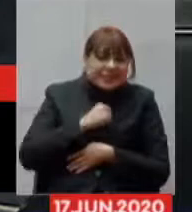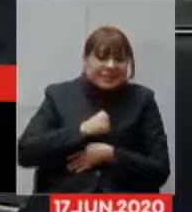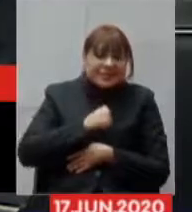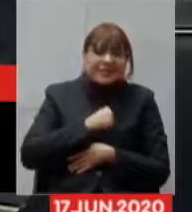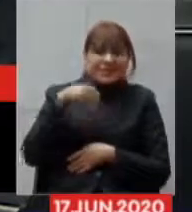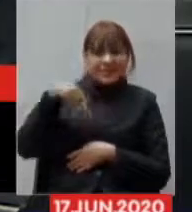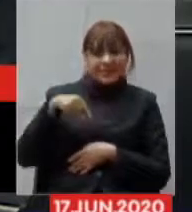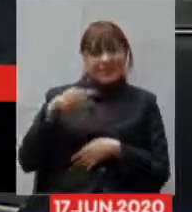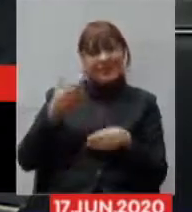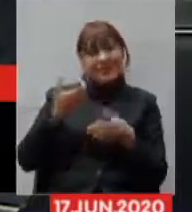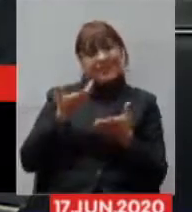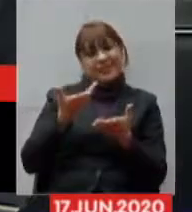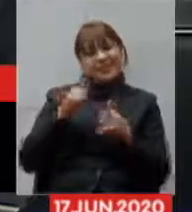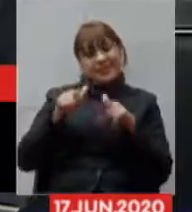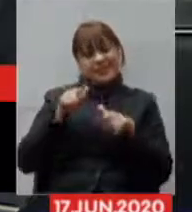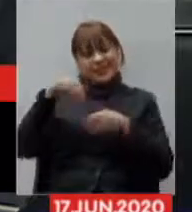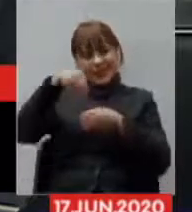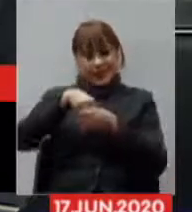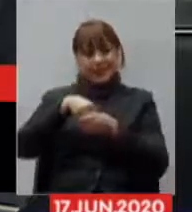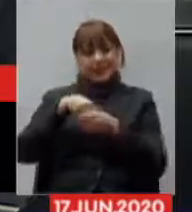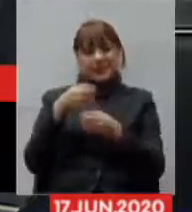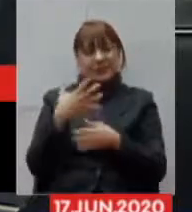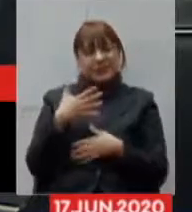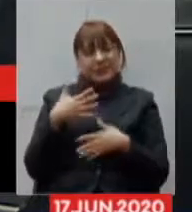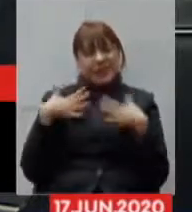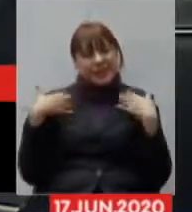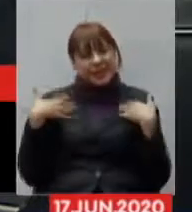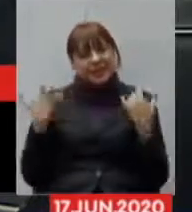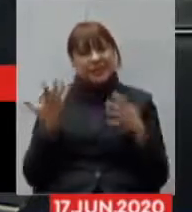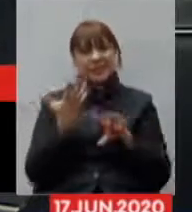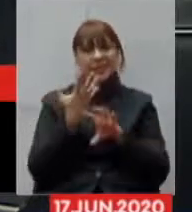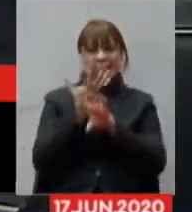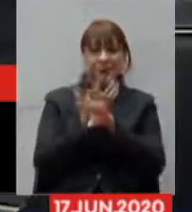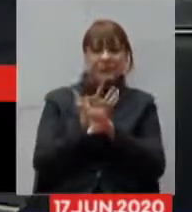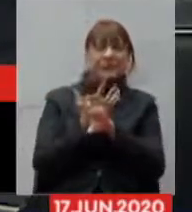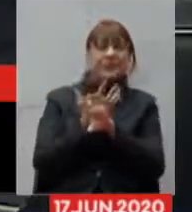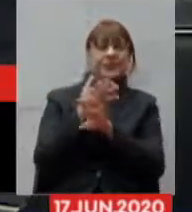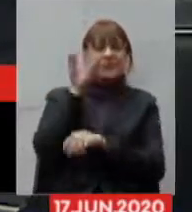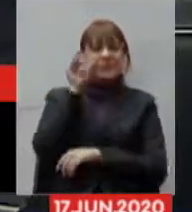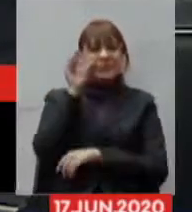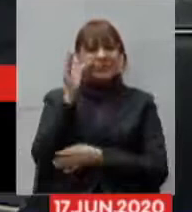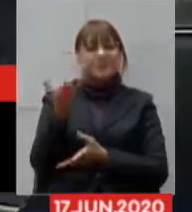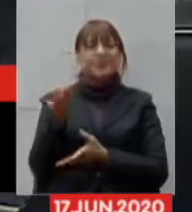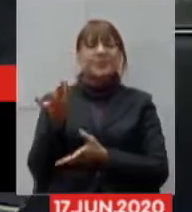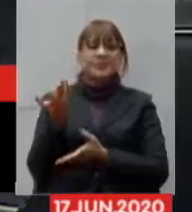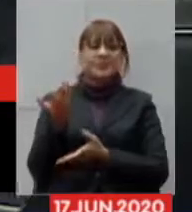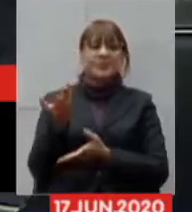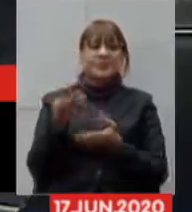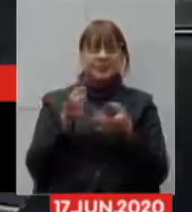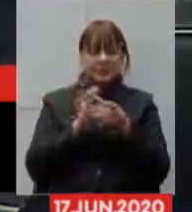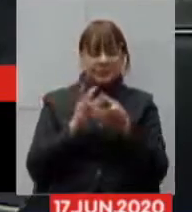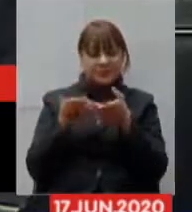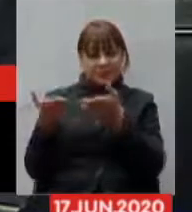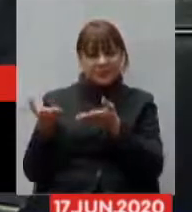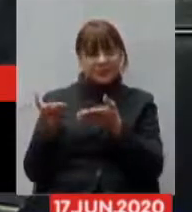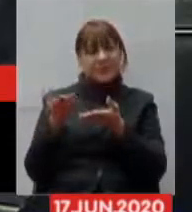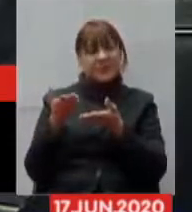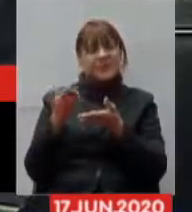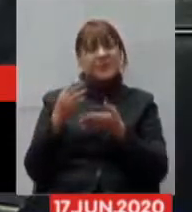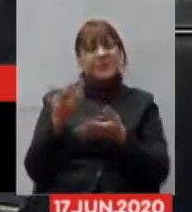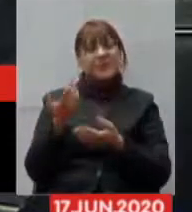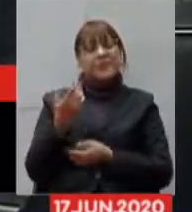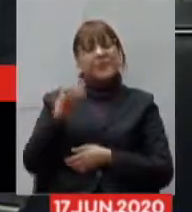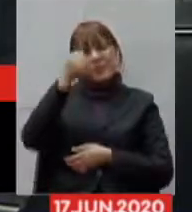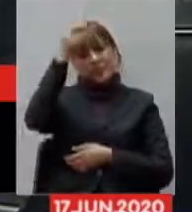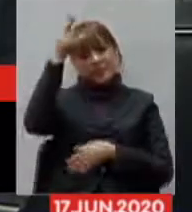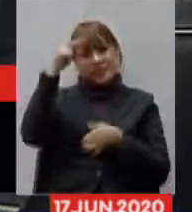é uma alegria recebê-lo de forma remota, o amigo Paulo Pial para a sua exposição. Com a palavra ao prefeito de Uberaba, Paulo